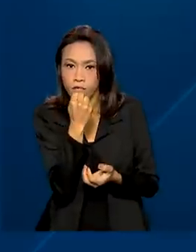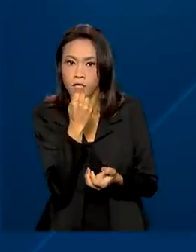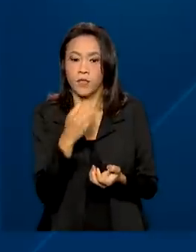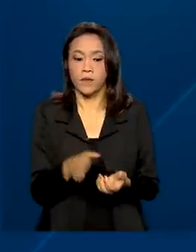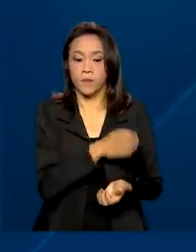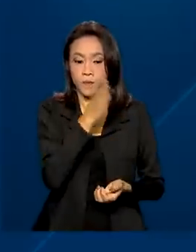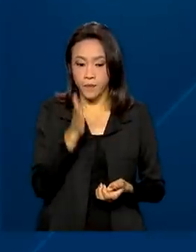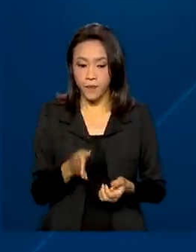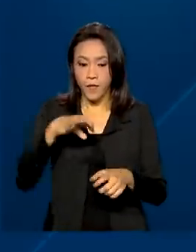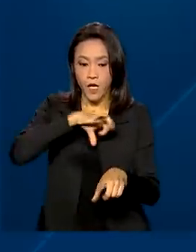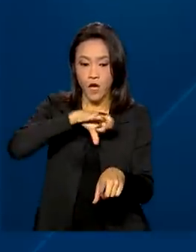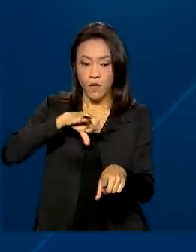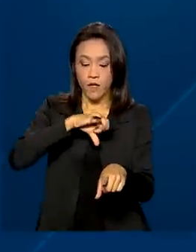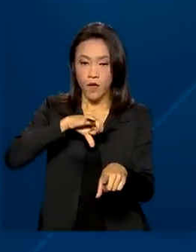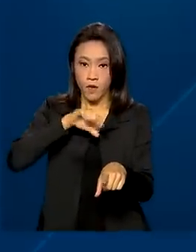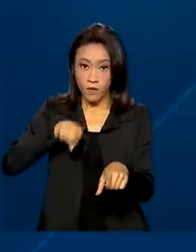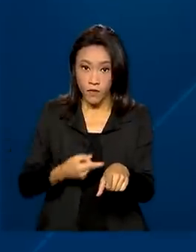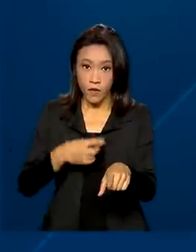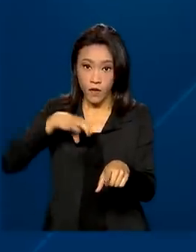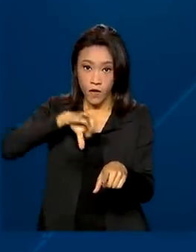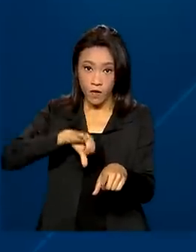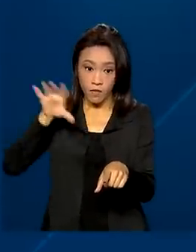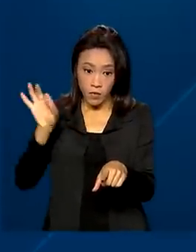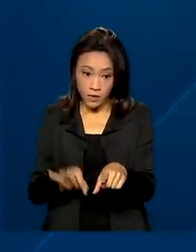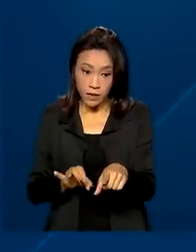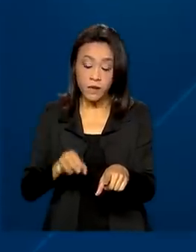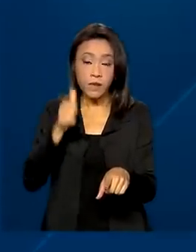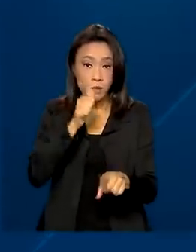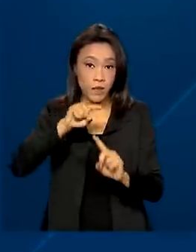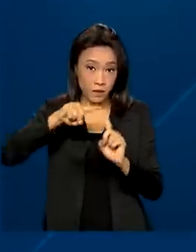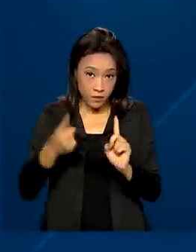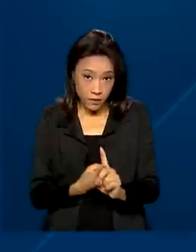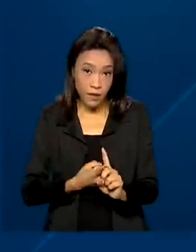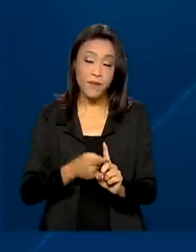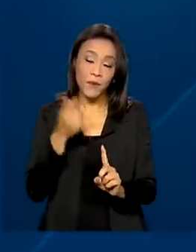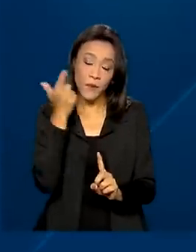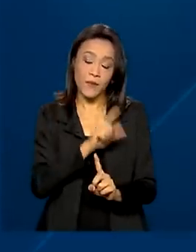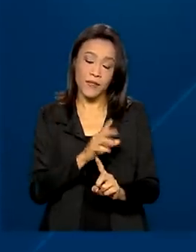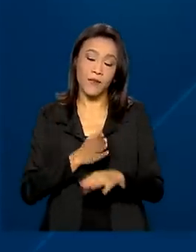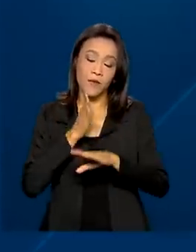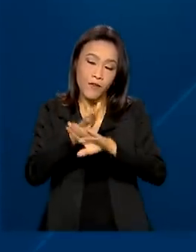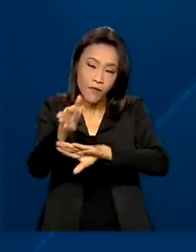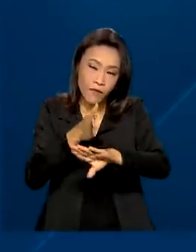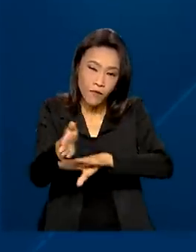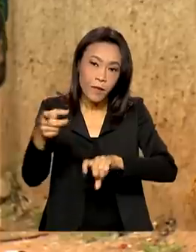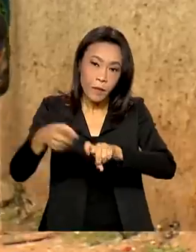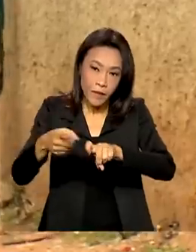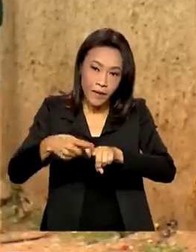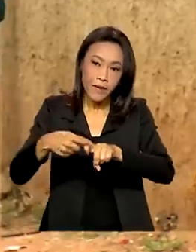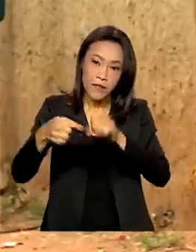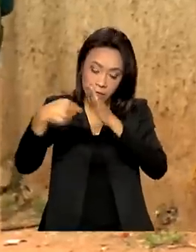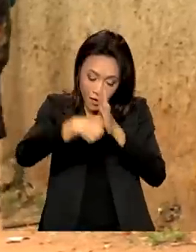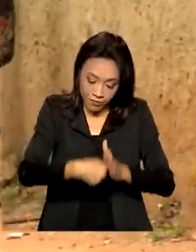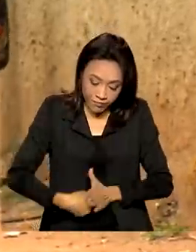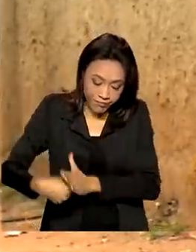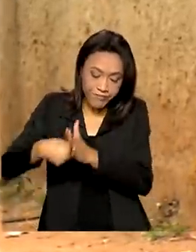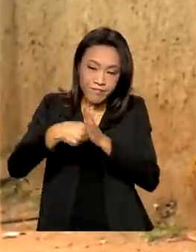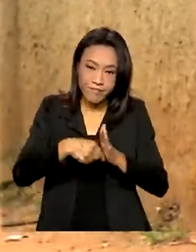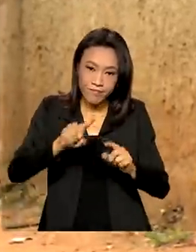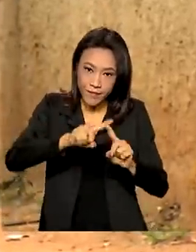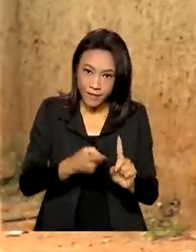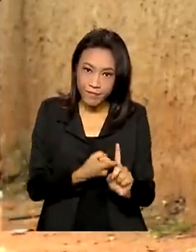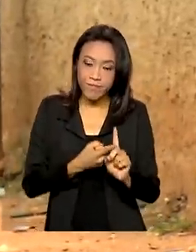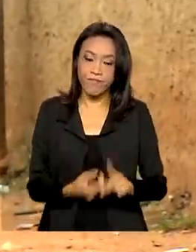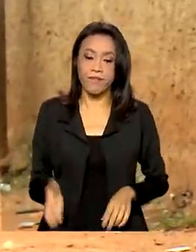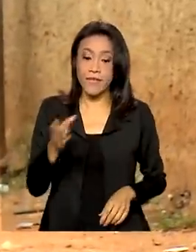E 99,9% das gestantes realizaram o pré-natal. As penalidades